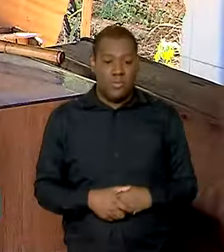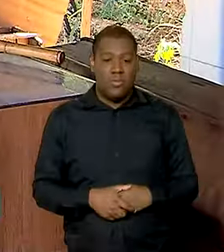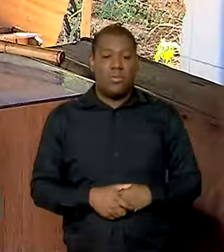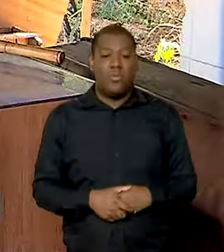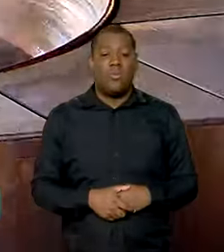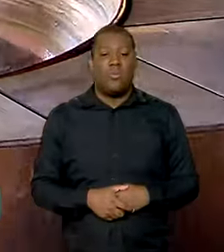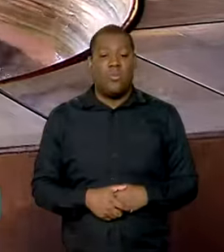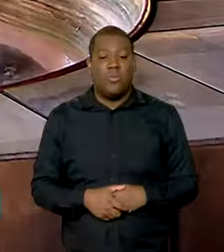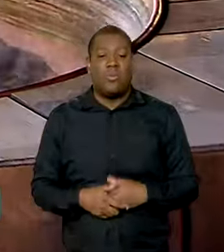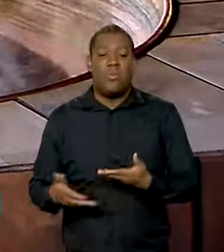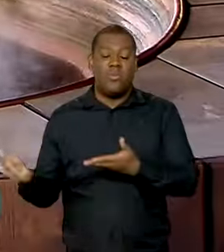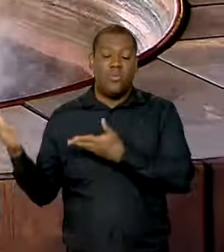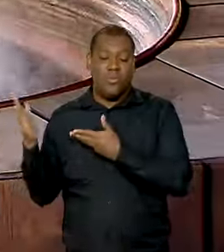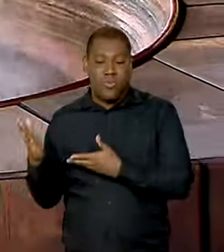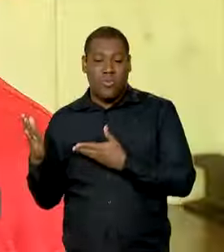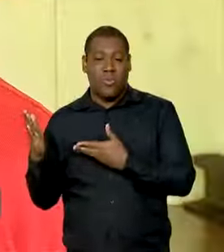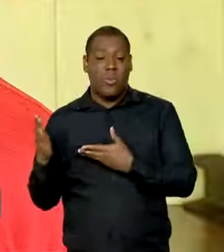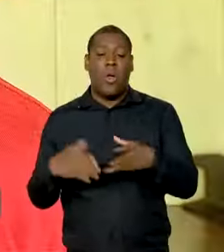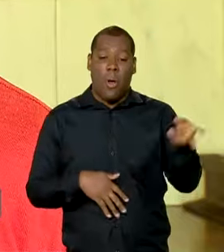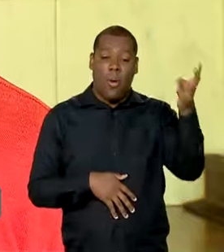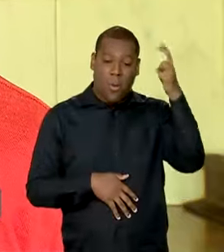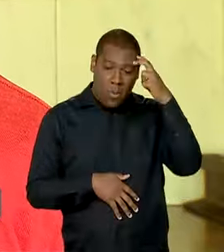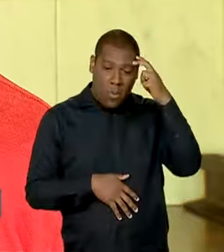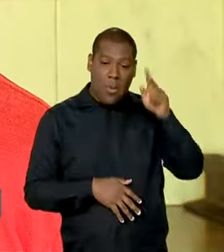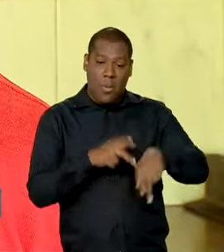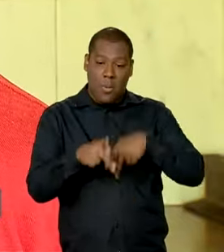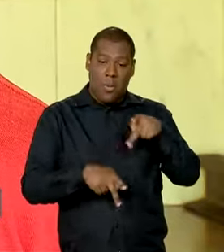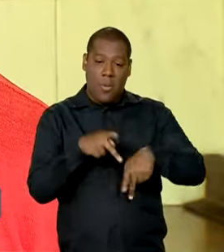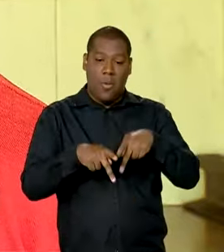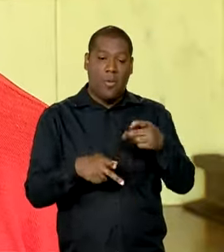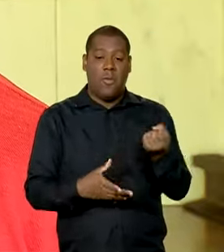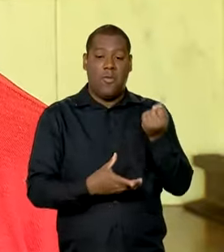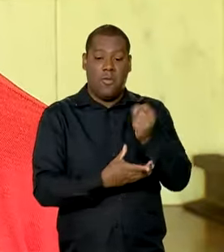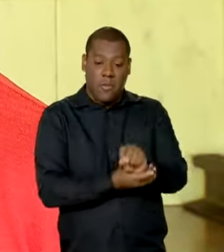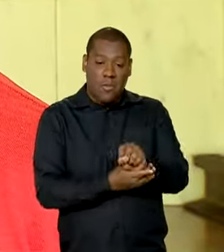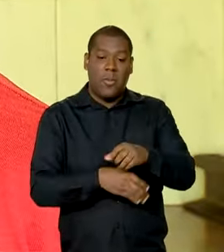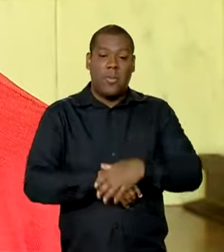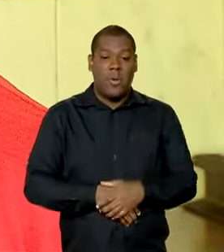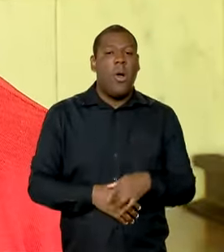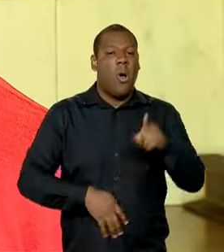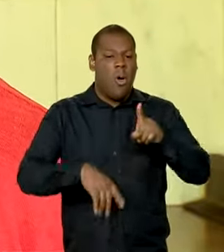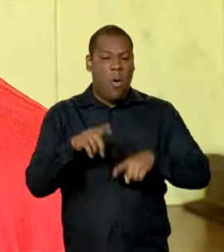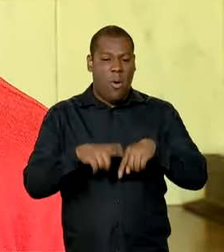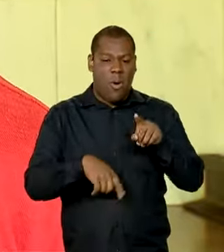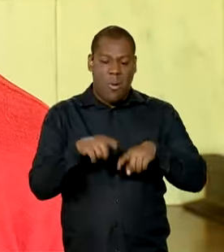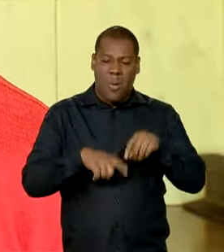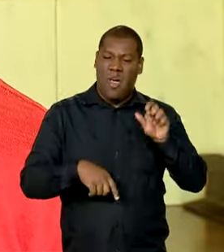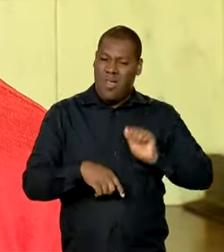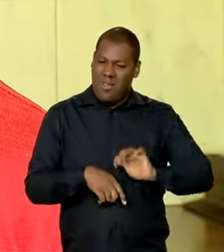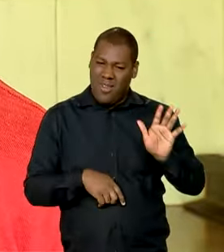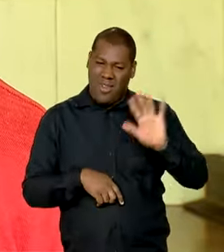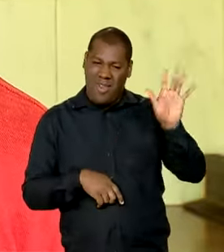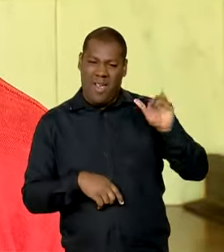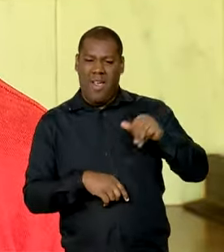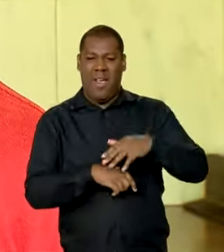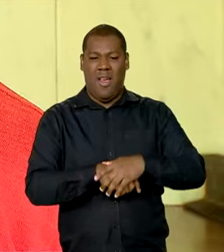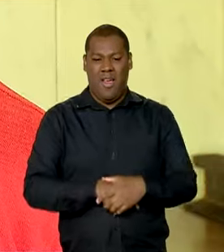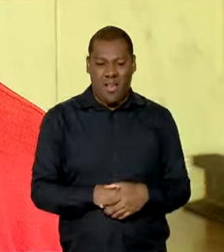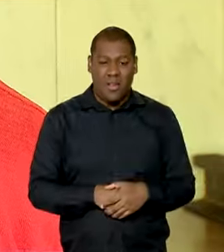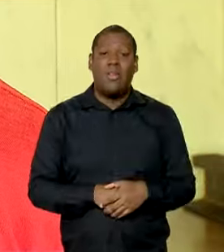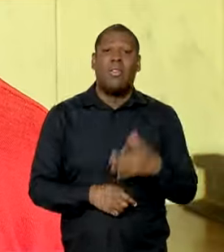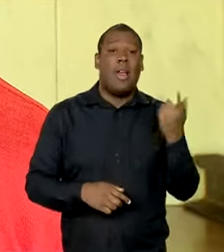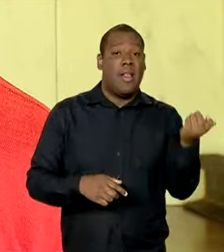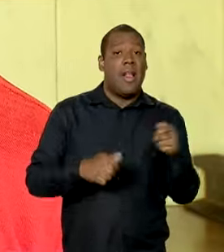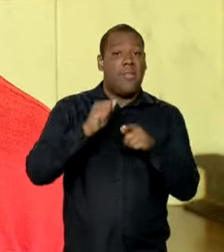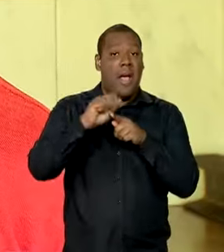tradições do povo quilombola. A máquina hoje é muito cara para você pagar particular, Uma hora de trator aqui é 200 reais até mais.